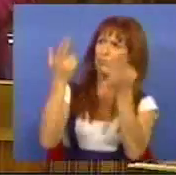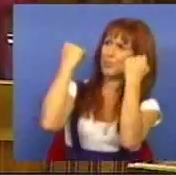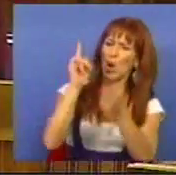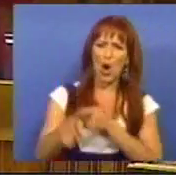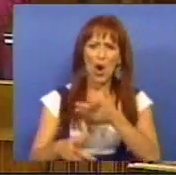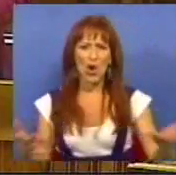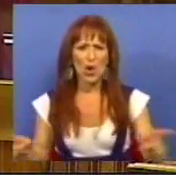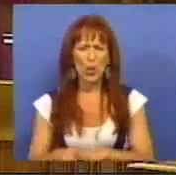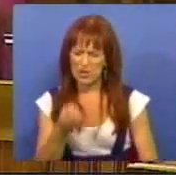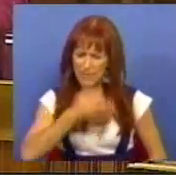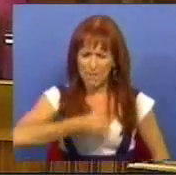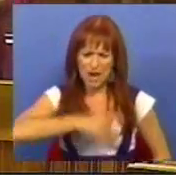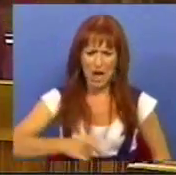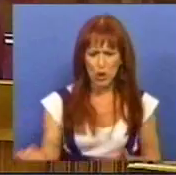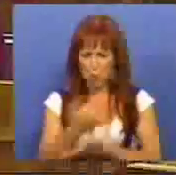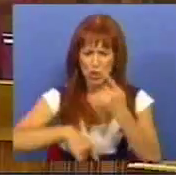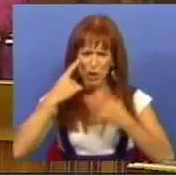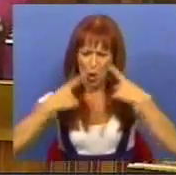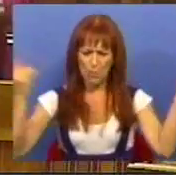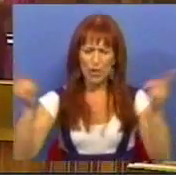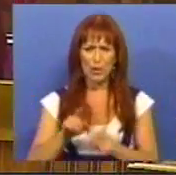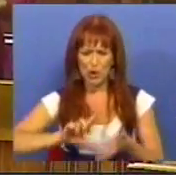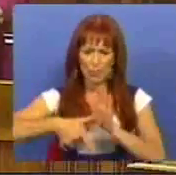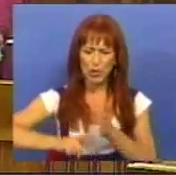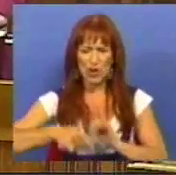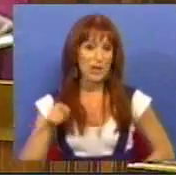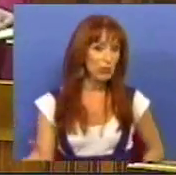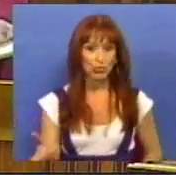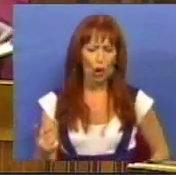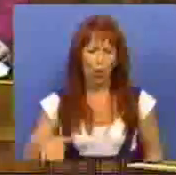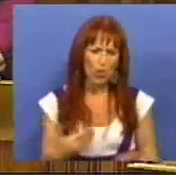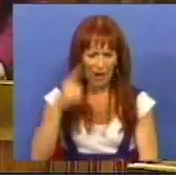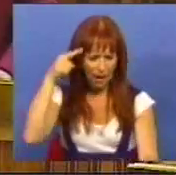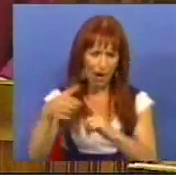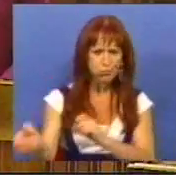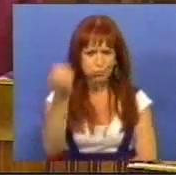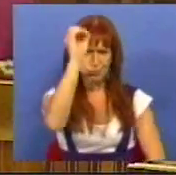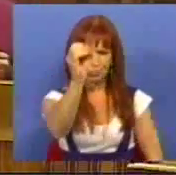aquilo que é o desperdício do recurso público em projetos que não dão em nada.